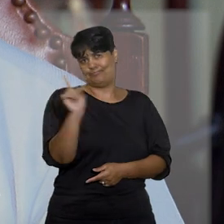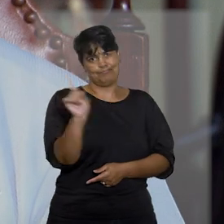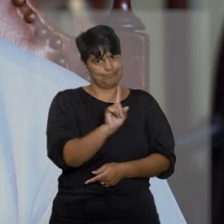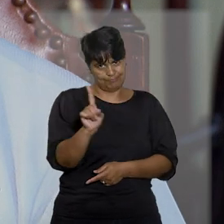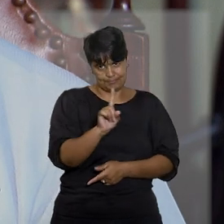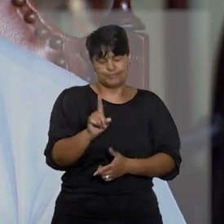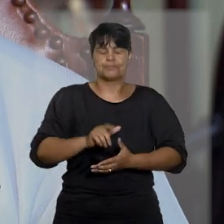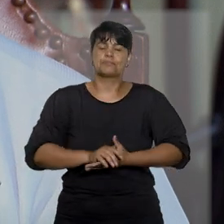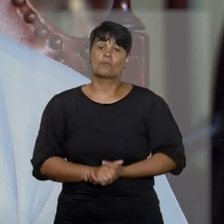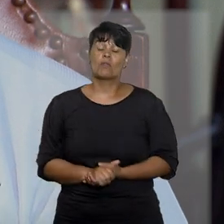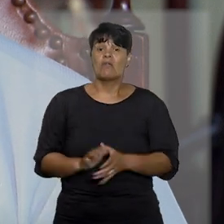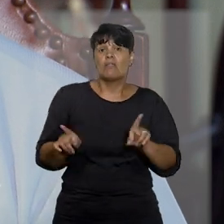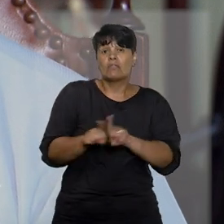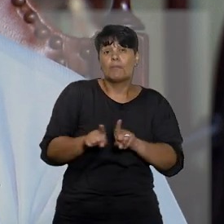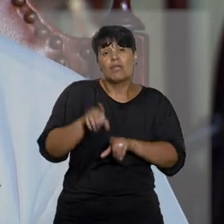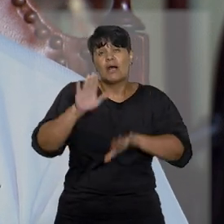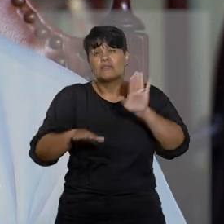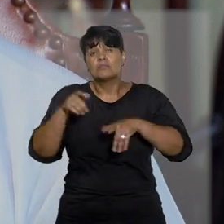cobre.